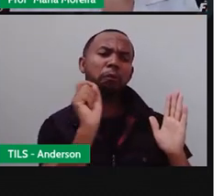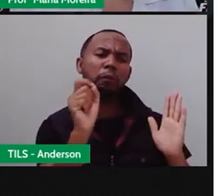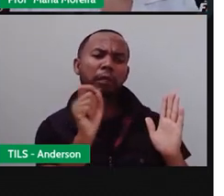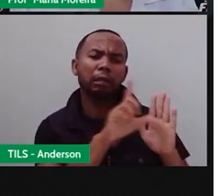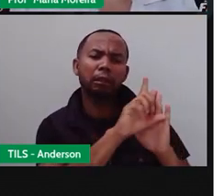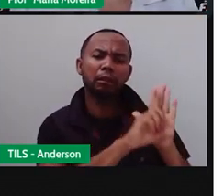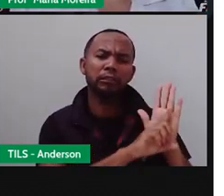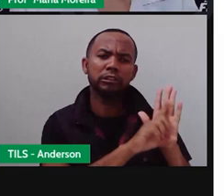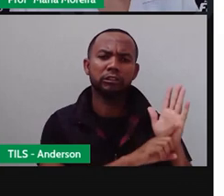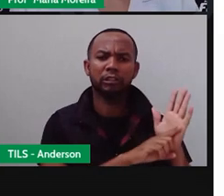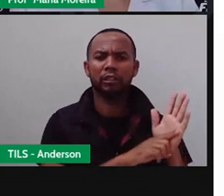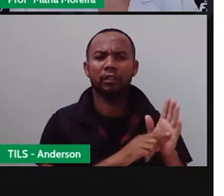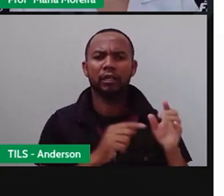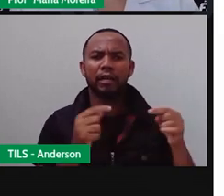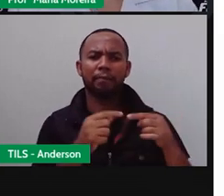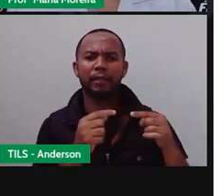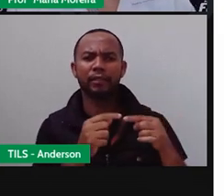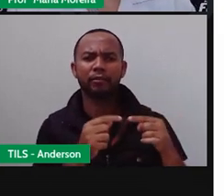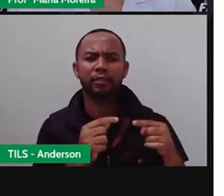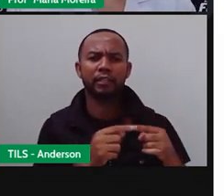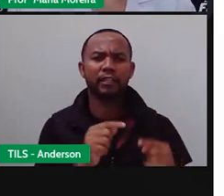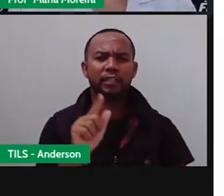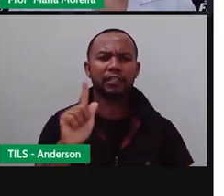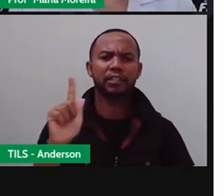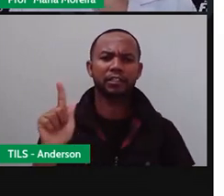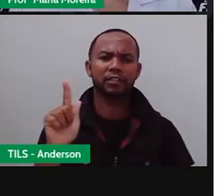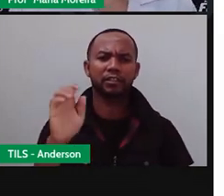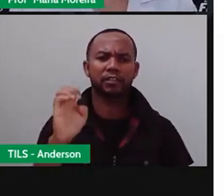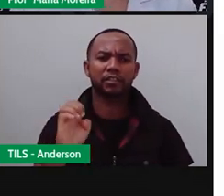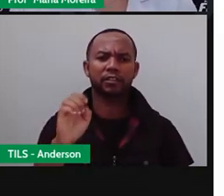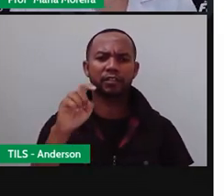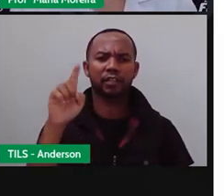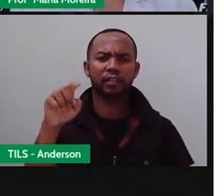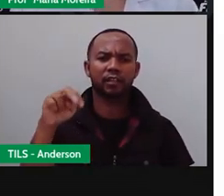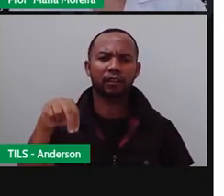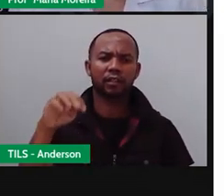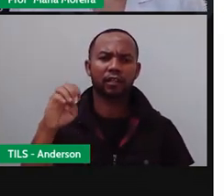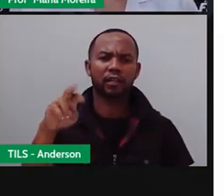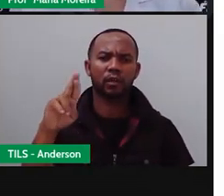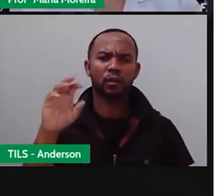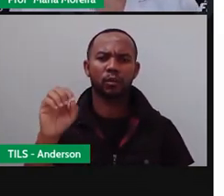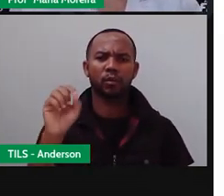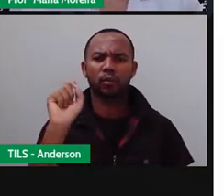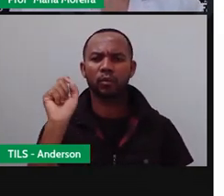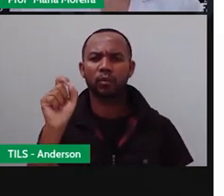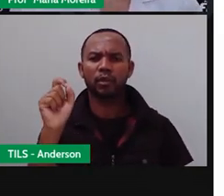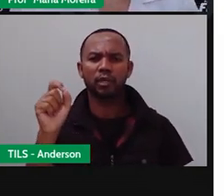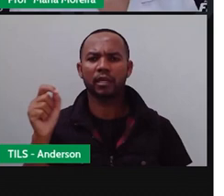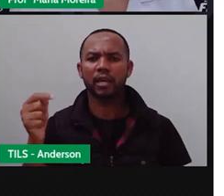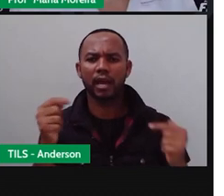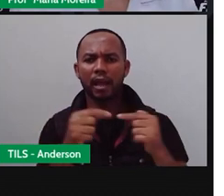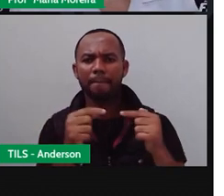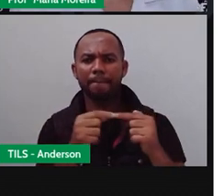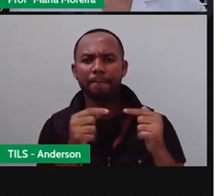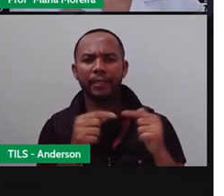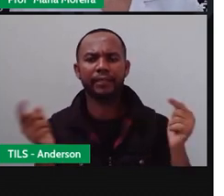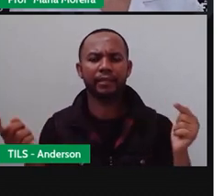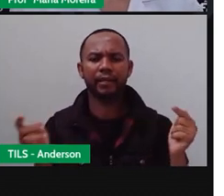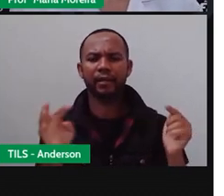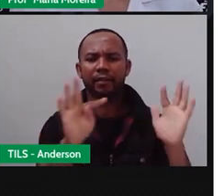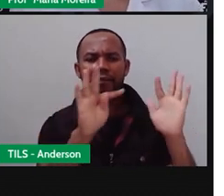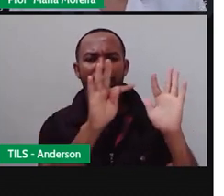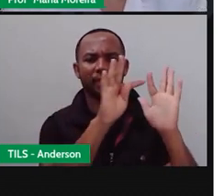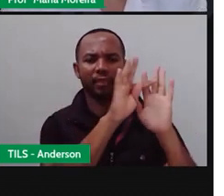Lista é um gênero, né, com função social clara. Por que com função social clara? Porque são textos, gente, com